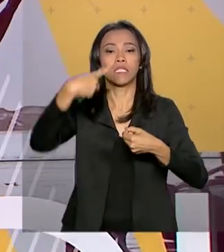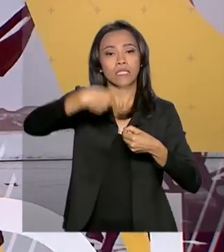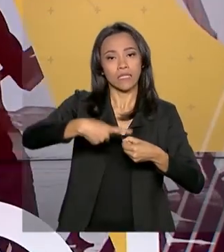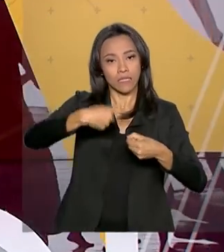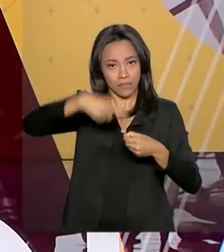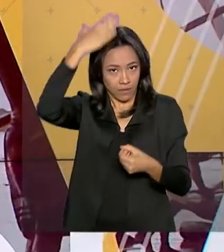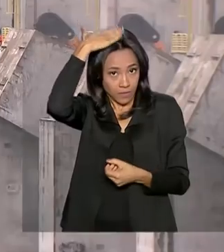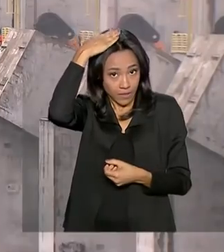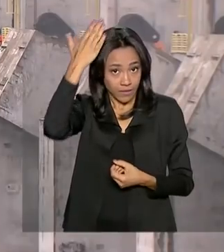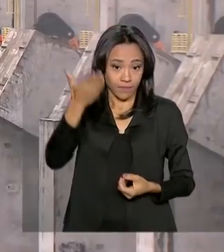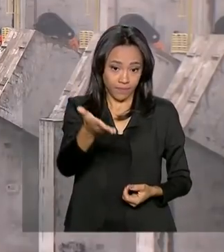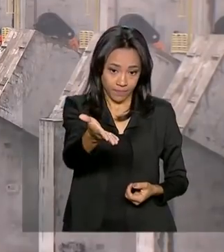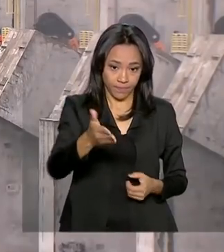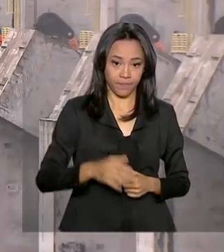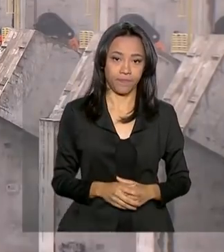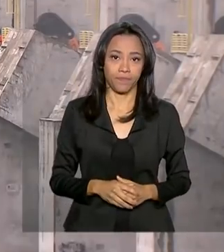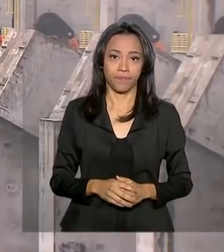Paraná.